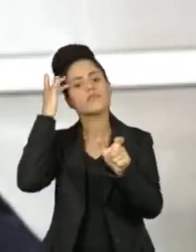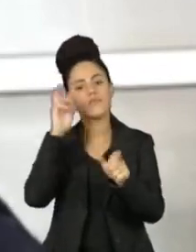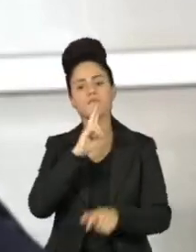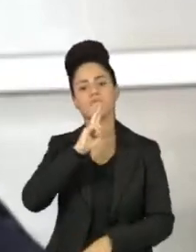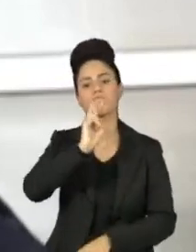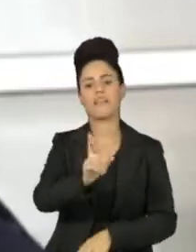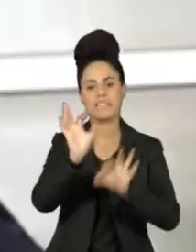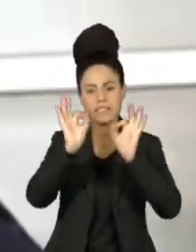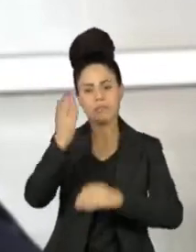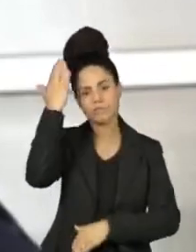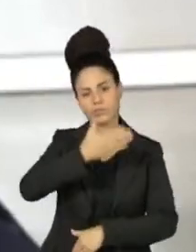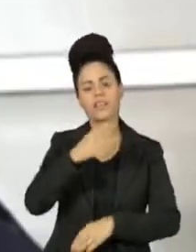legítimo de escolha.